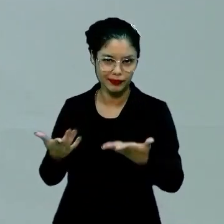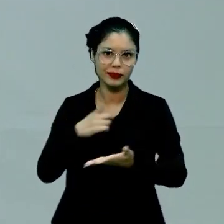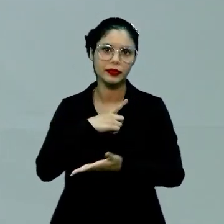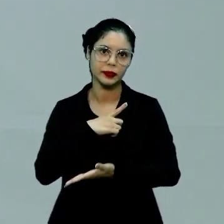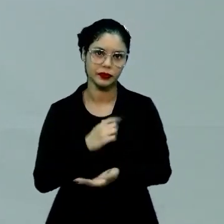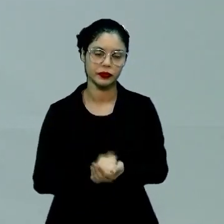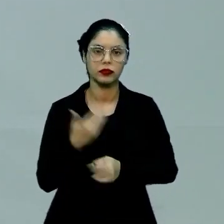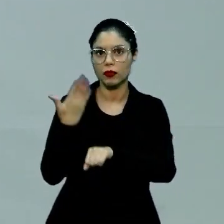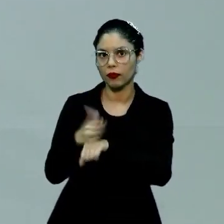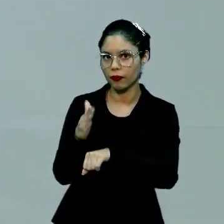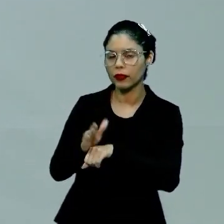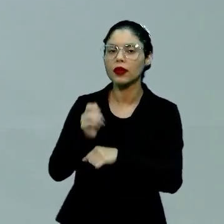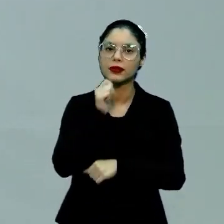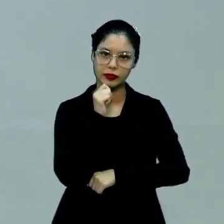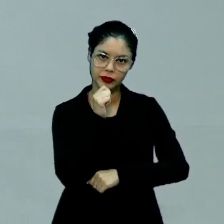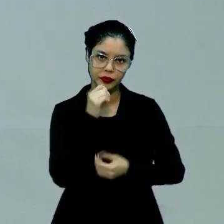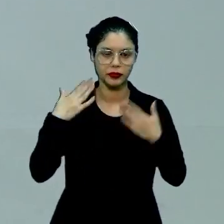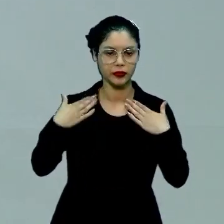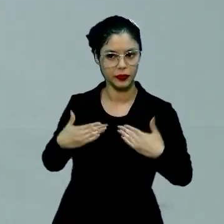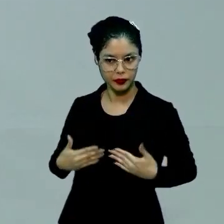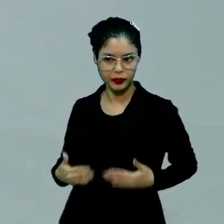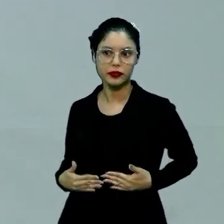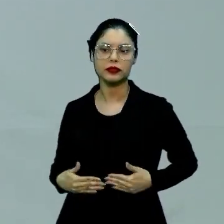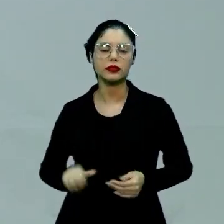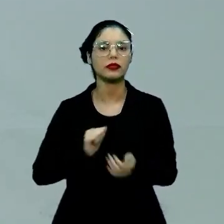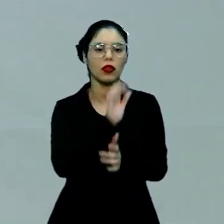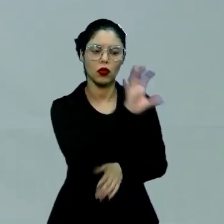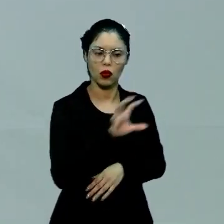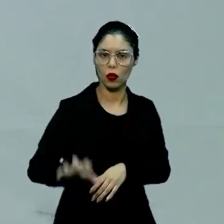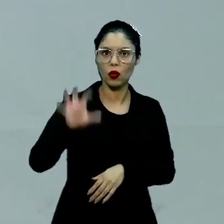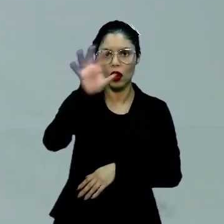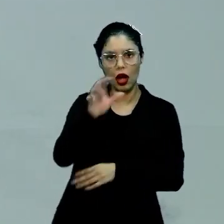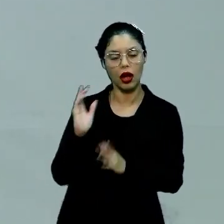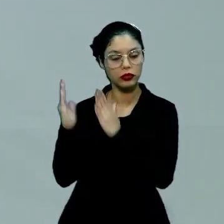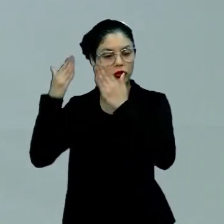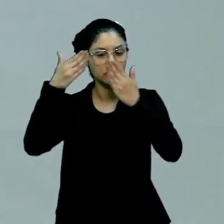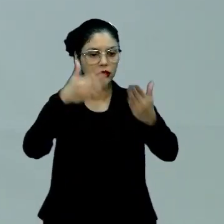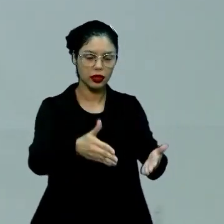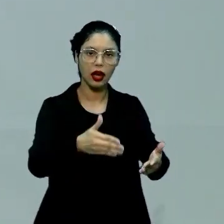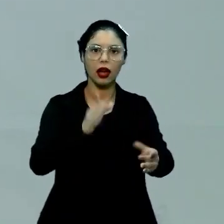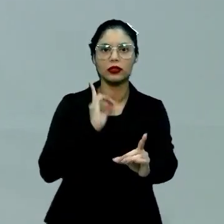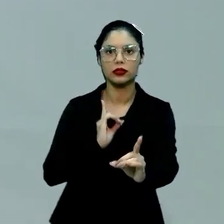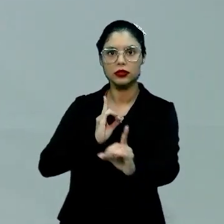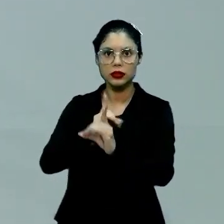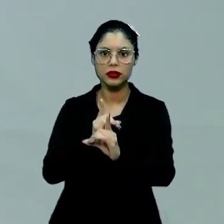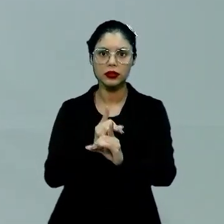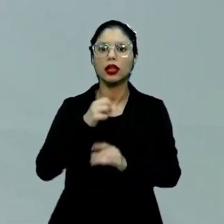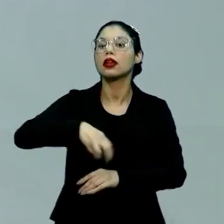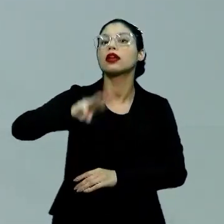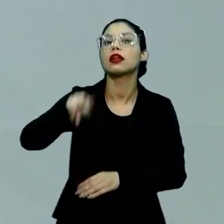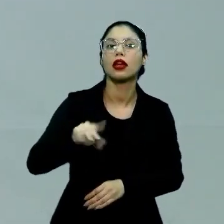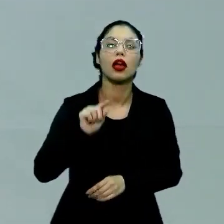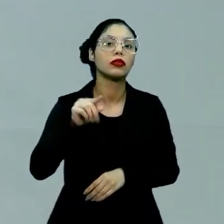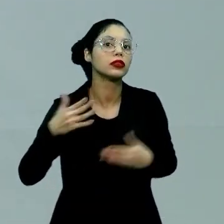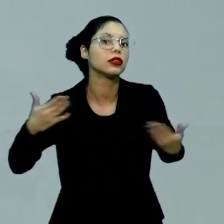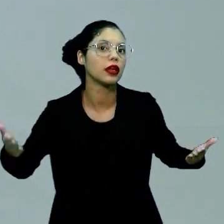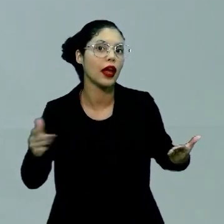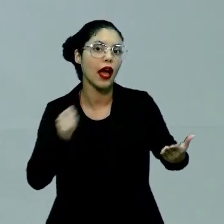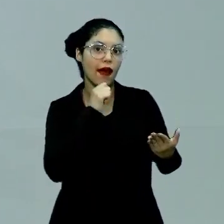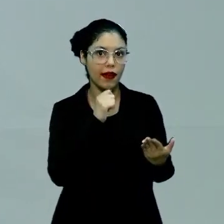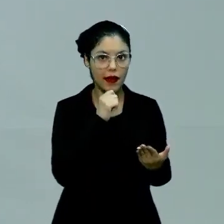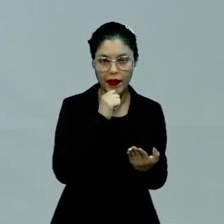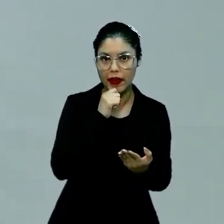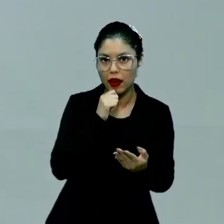partir das práticas corporais, a gente consegue mapear e direcionar a sua identidade. Quem é você? Apesar de que é muito